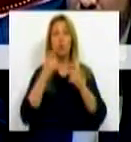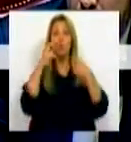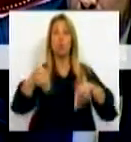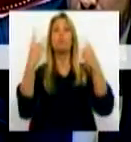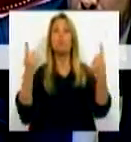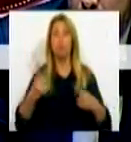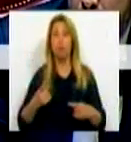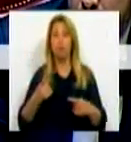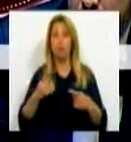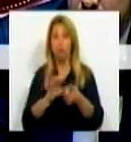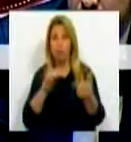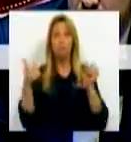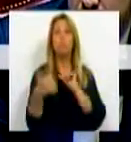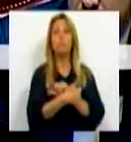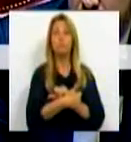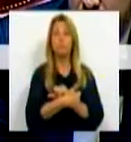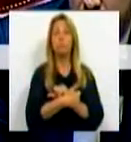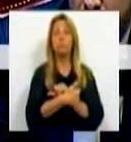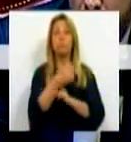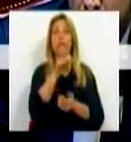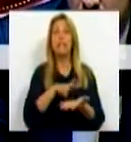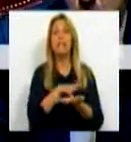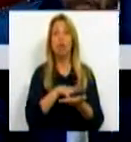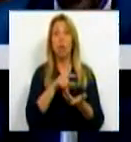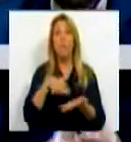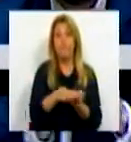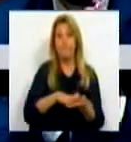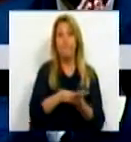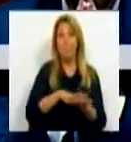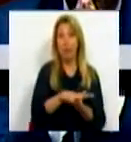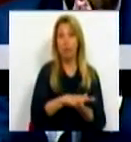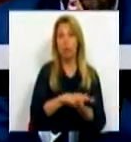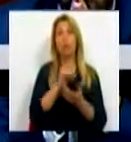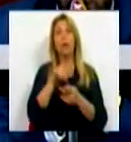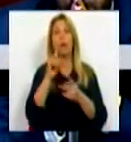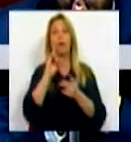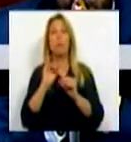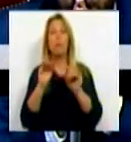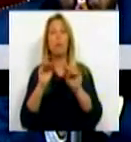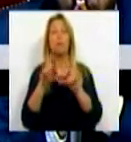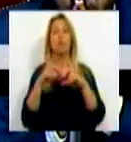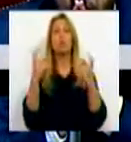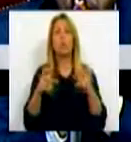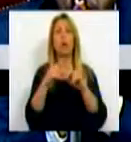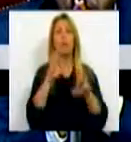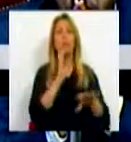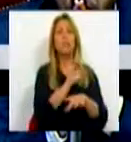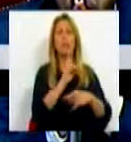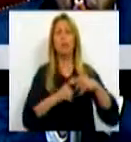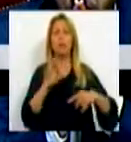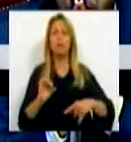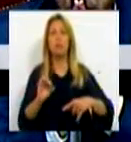da transformação dos três ciclos no básico, ou dos três ciclos no básico mais secundário, num 6 mais 6. O Sr. Deputado deve andar